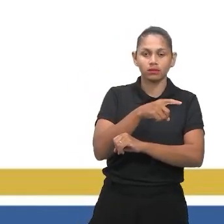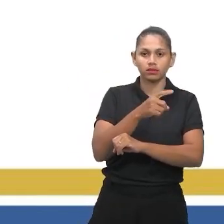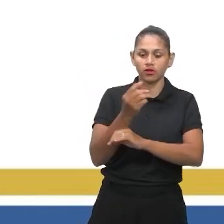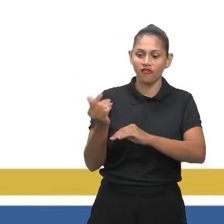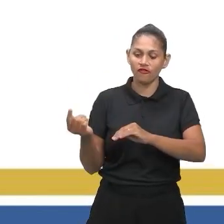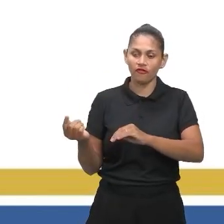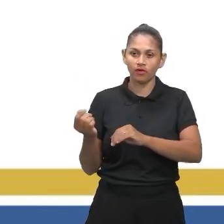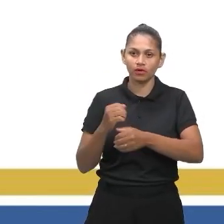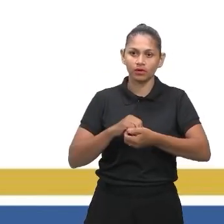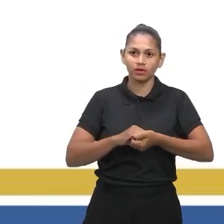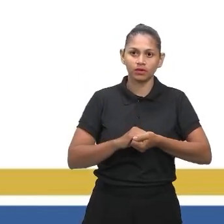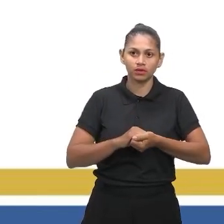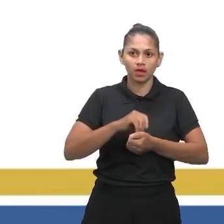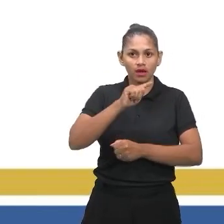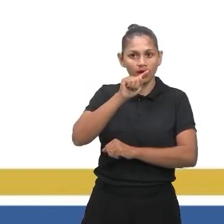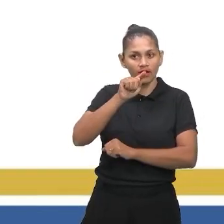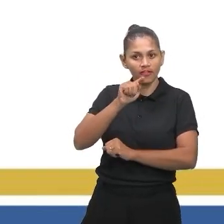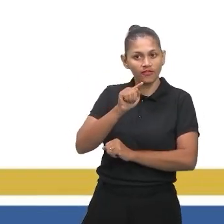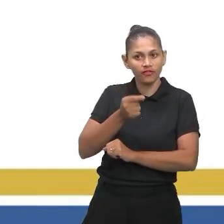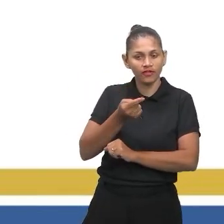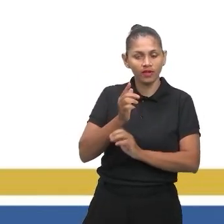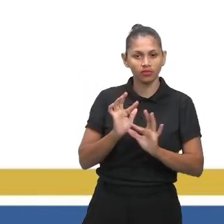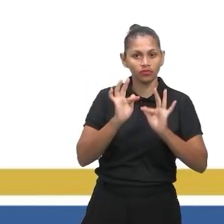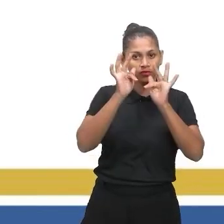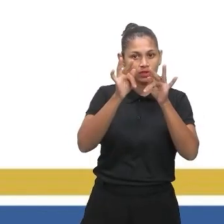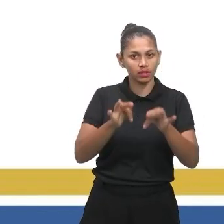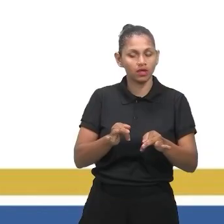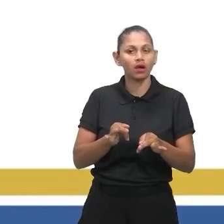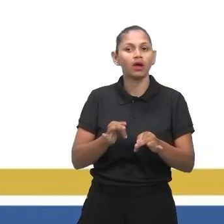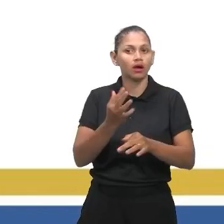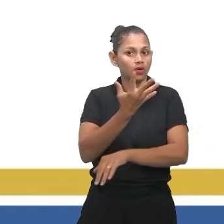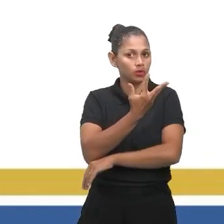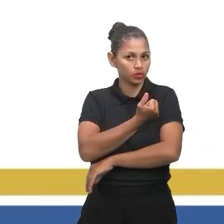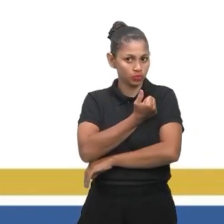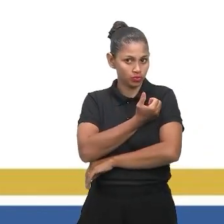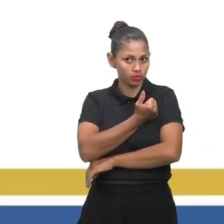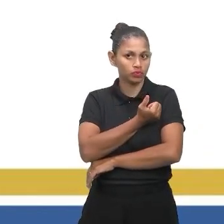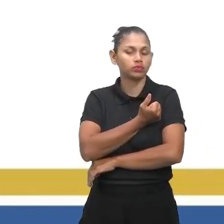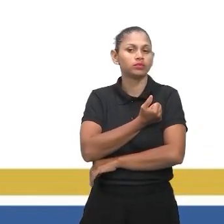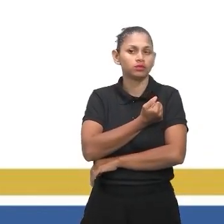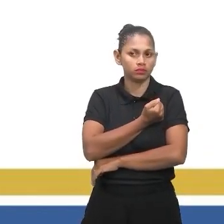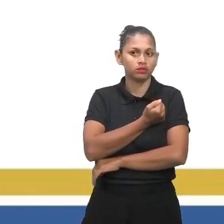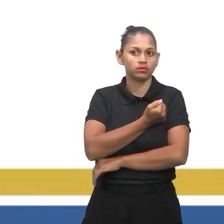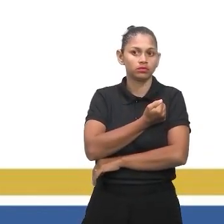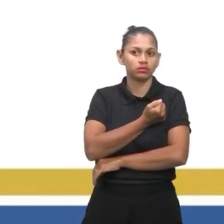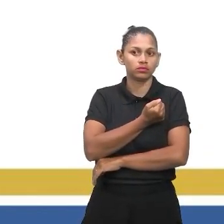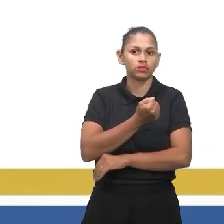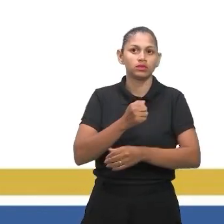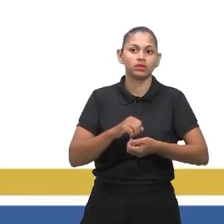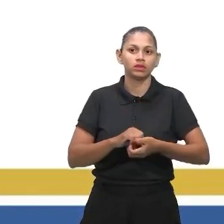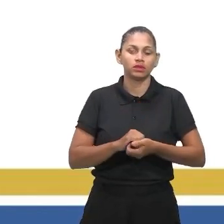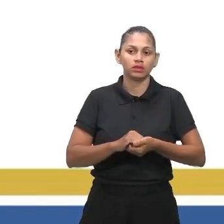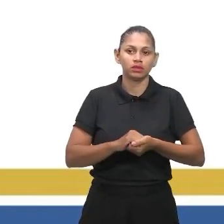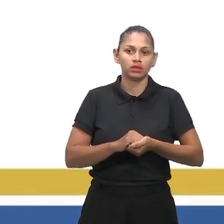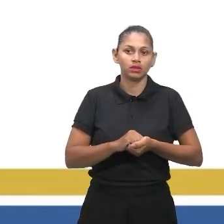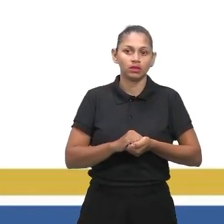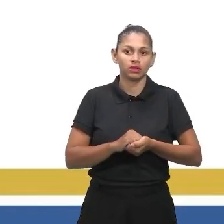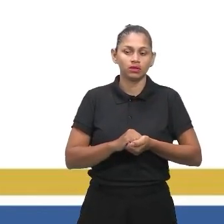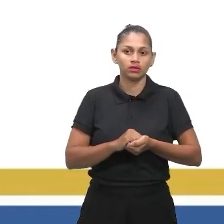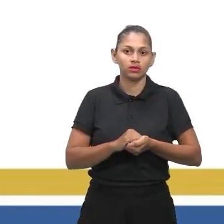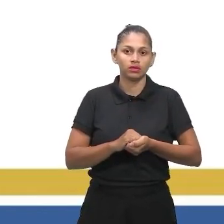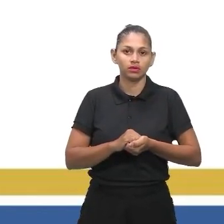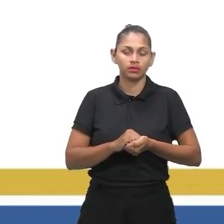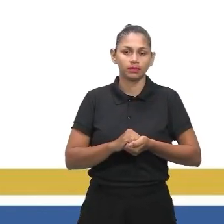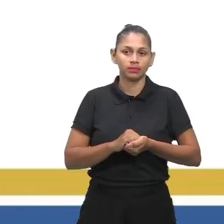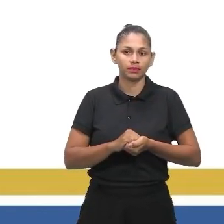esquerda, a vírgula que está no final do número, é como se fosse todo número, é como se fosse uma vírgula no seu final. Então, dá 2 pulinhos para a esquerda. Então,